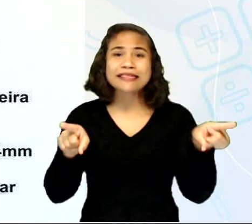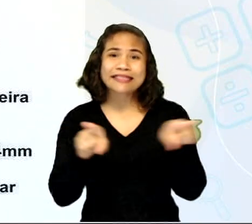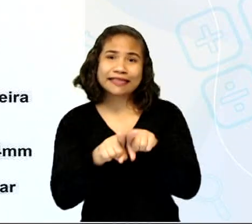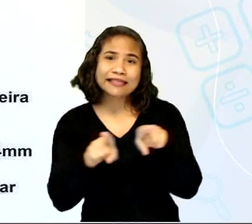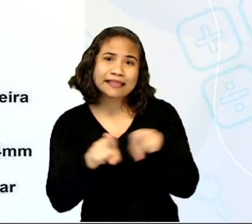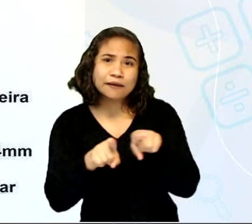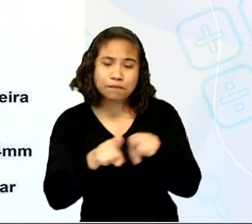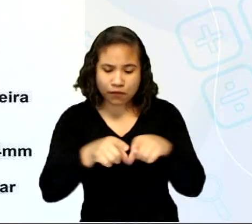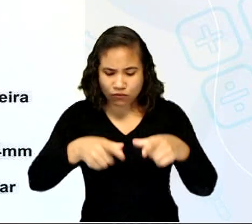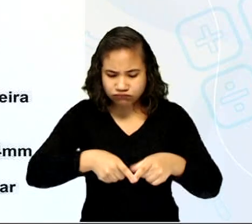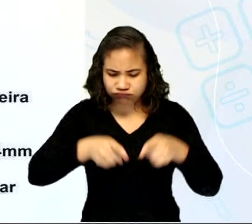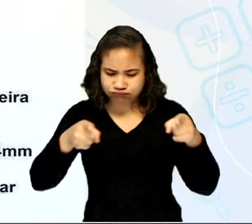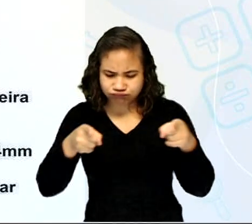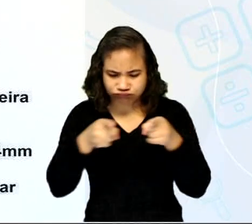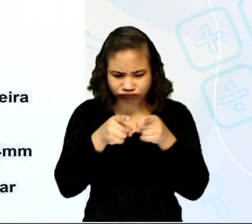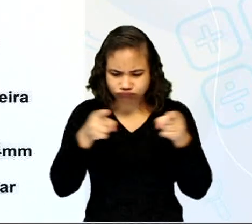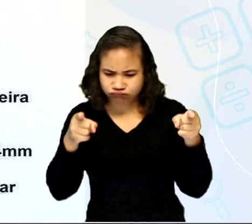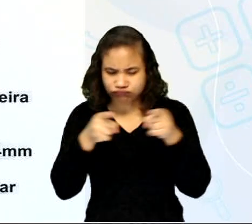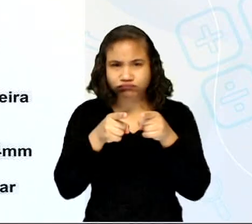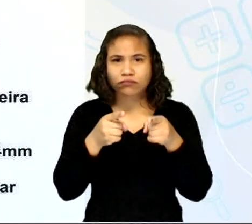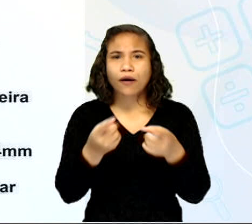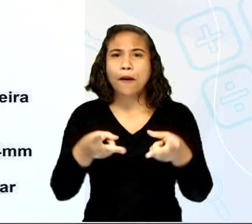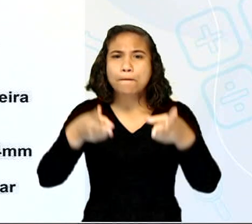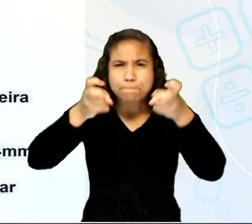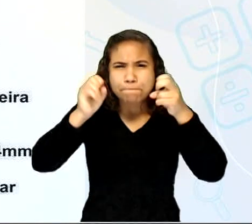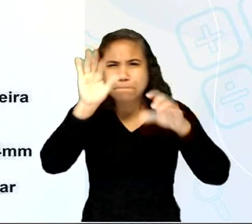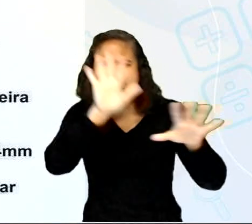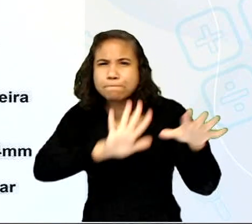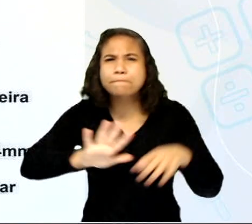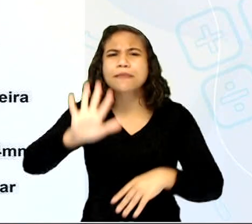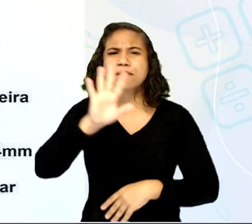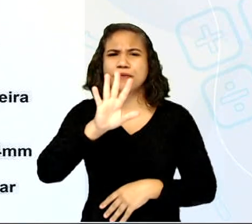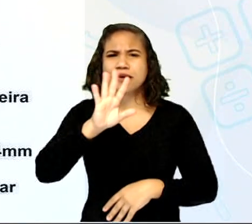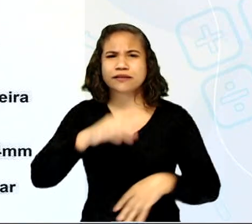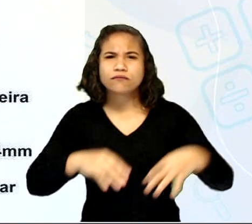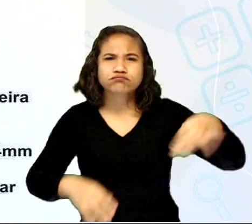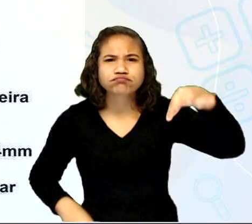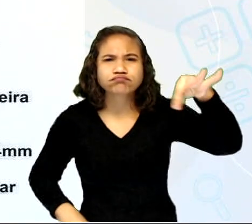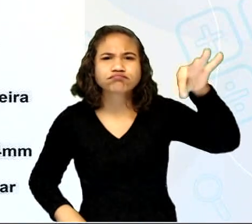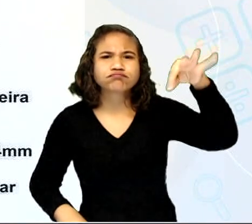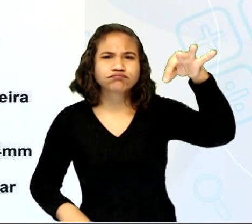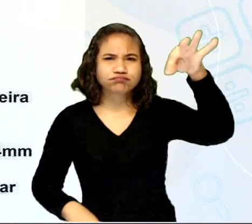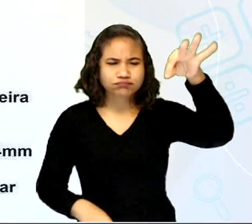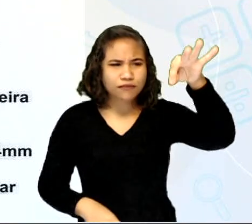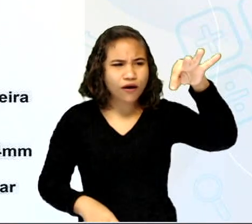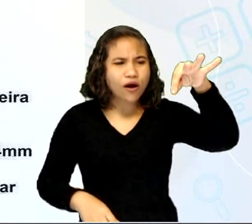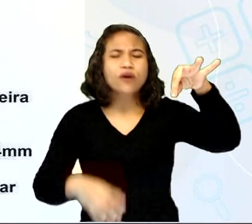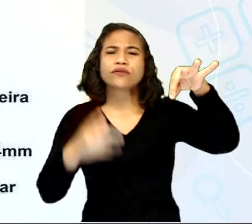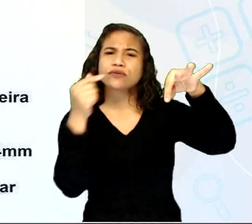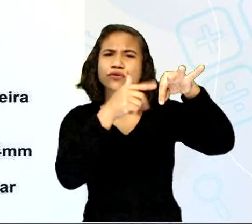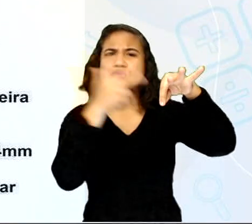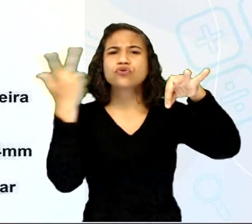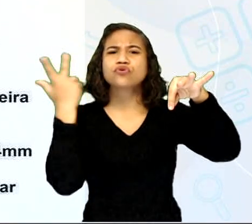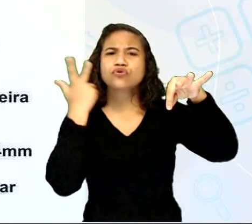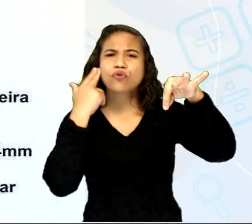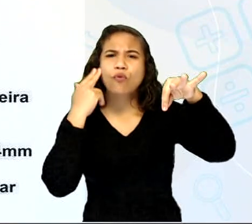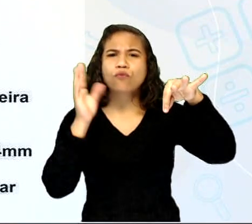deles também se diferem, como podemos ver. O Aedes aegypti, ele voa de forma silenciosa,